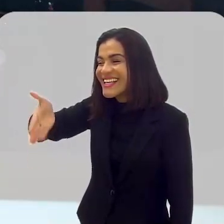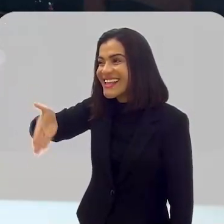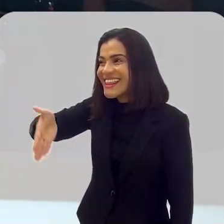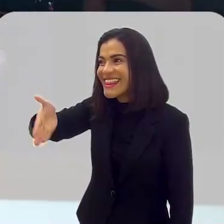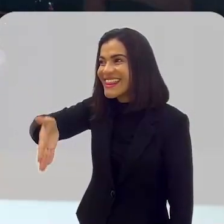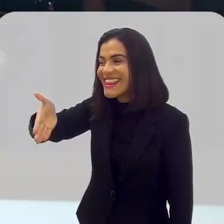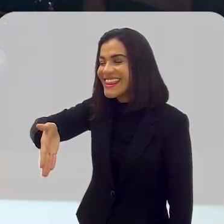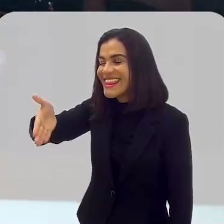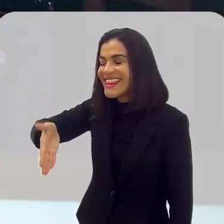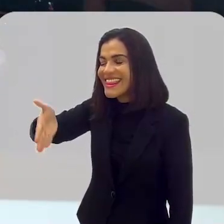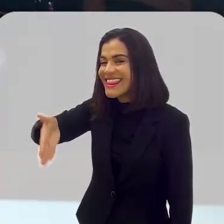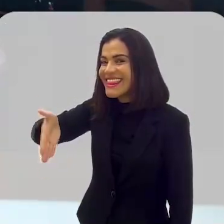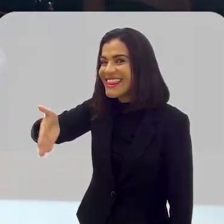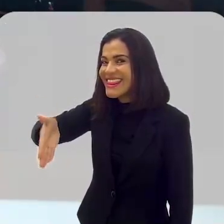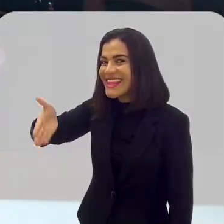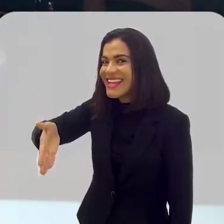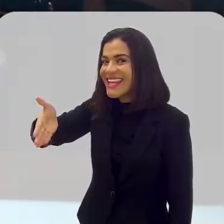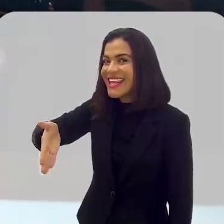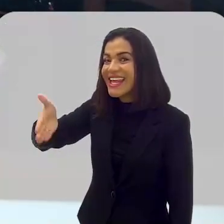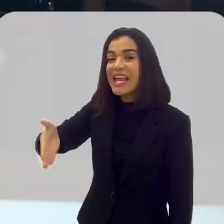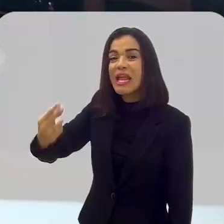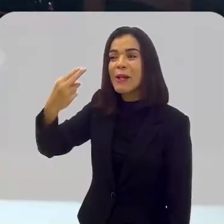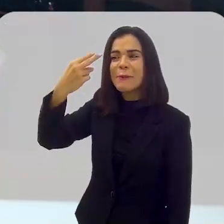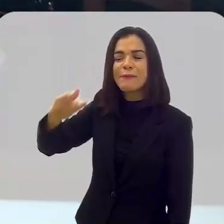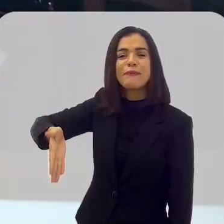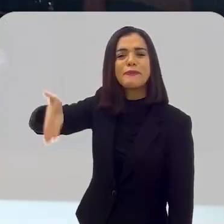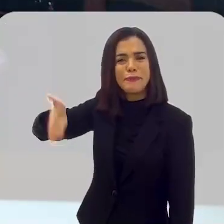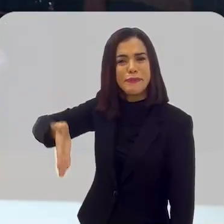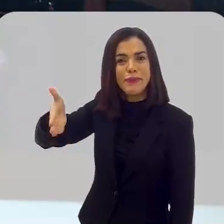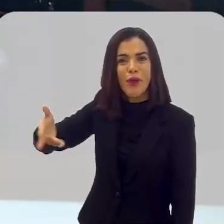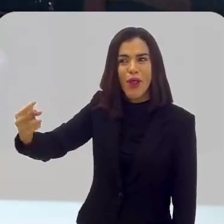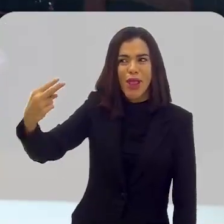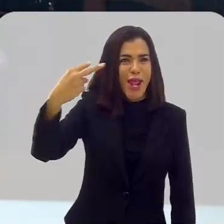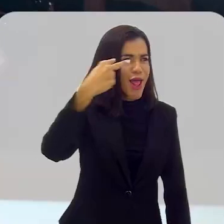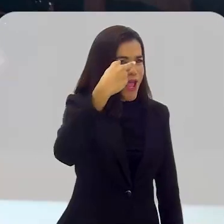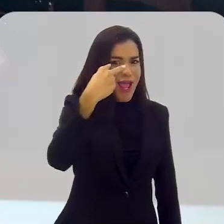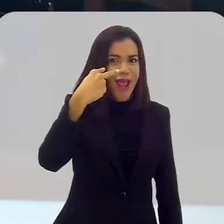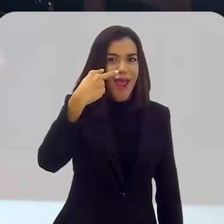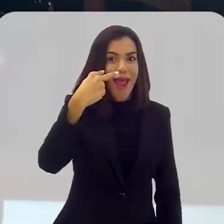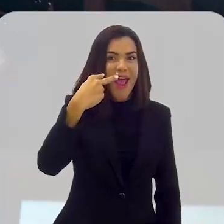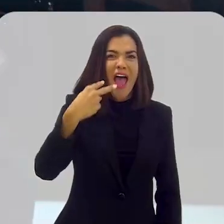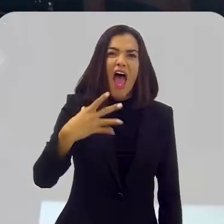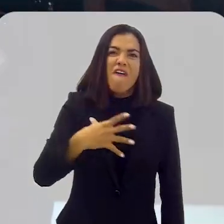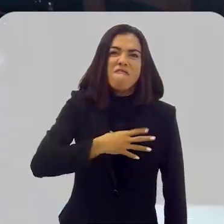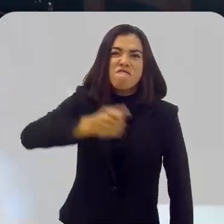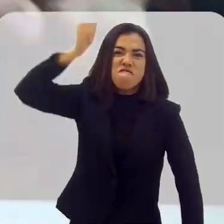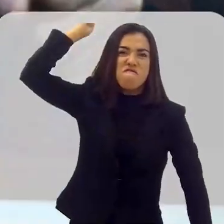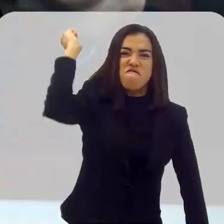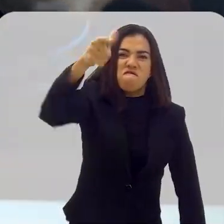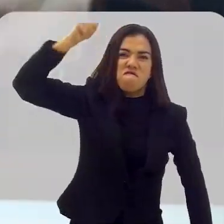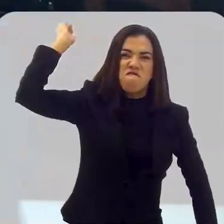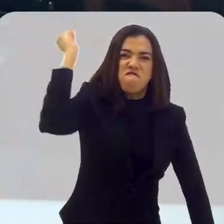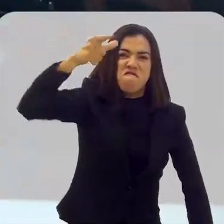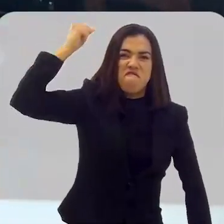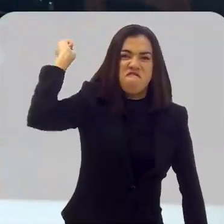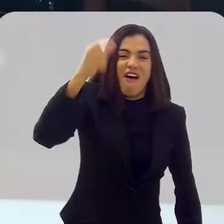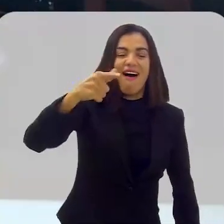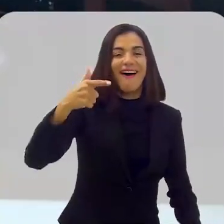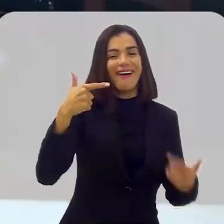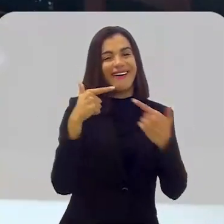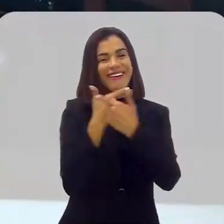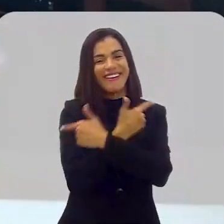balançando a mão dele, sem ele saber. E ele segurando, não. Quando ele virou, aquele outro cabelo, falou, filha da...